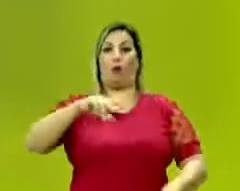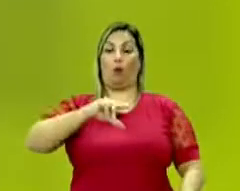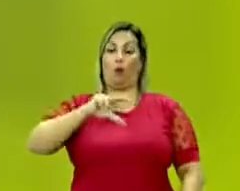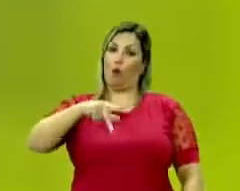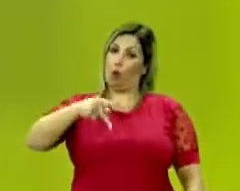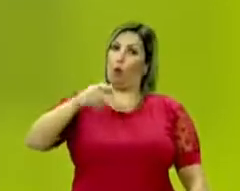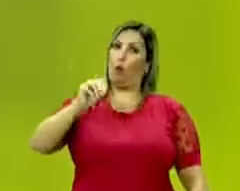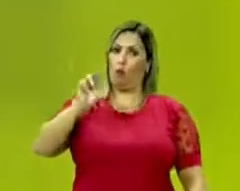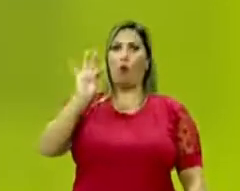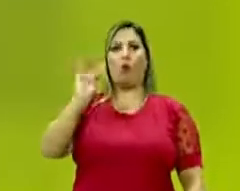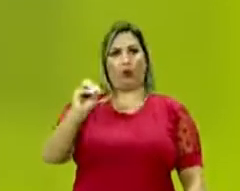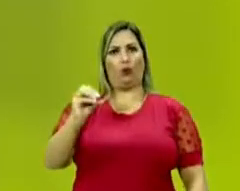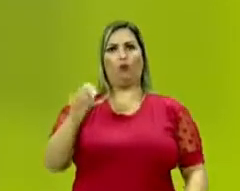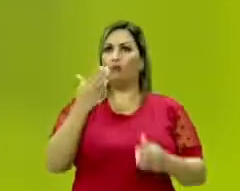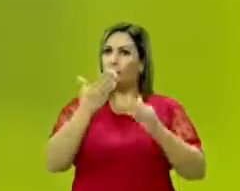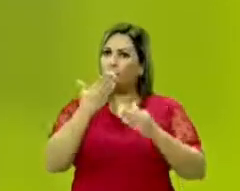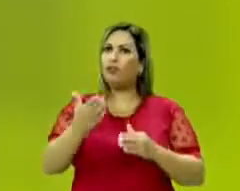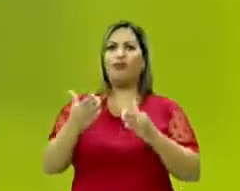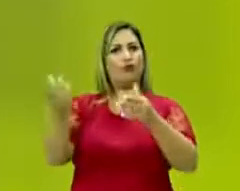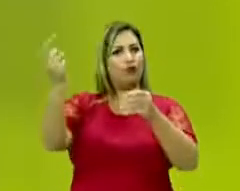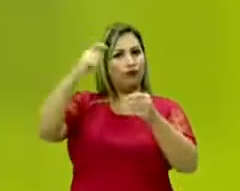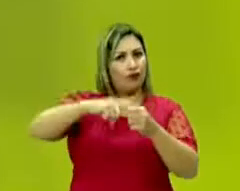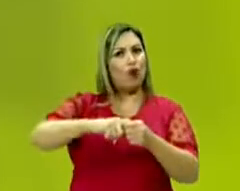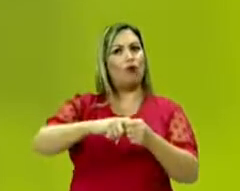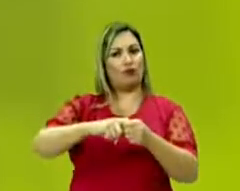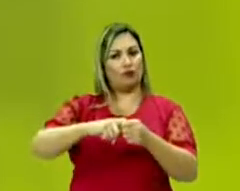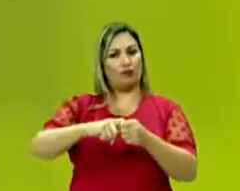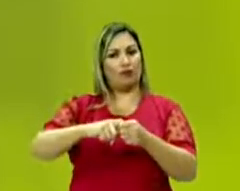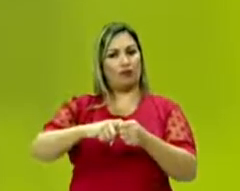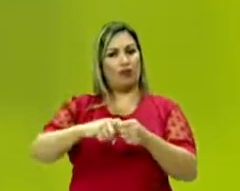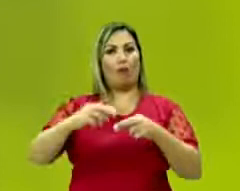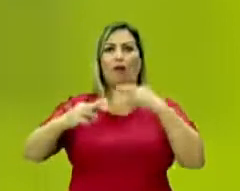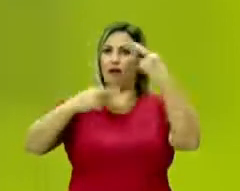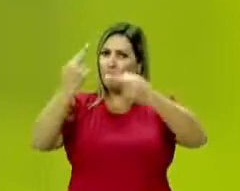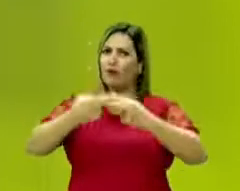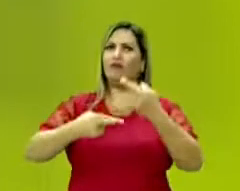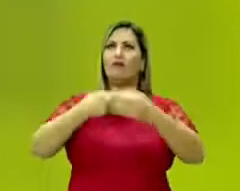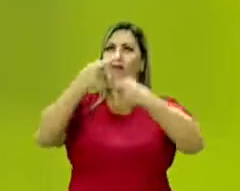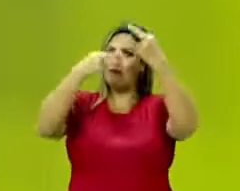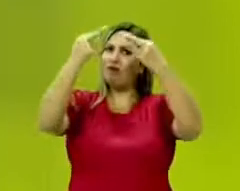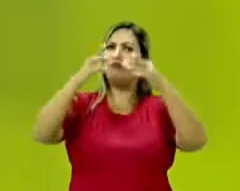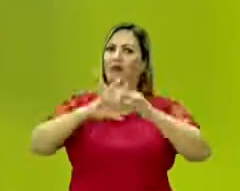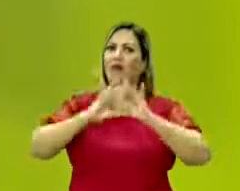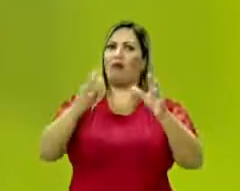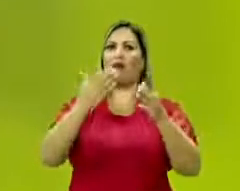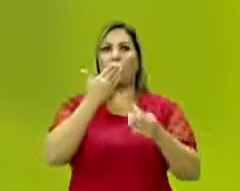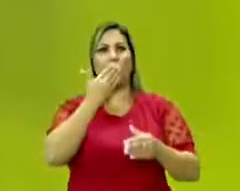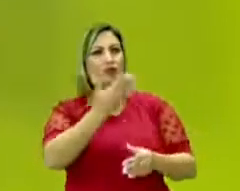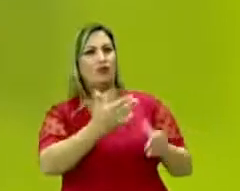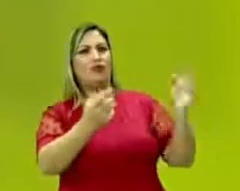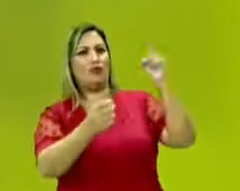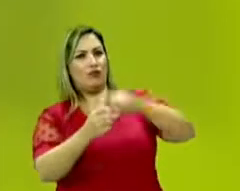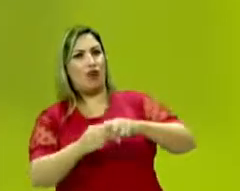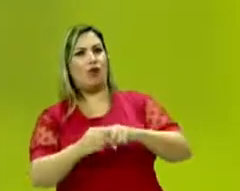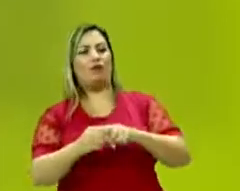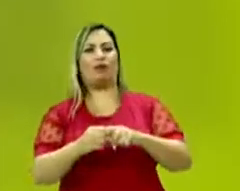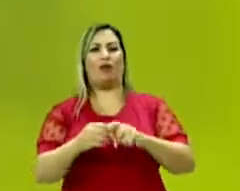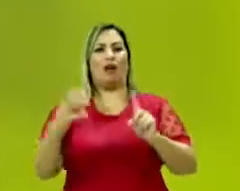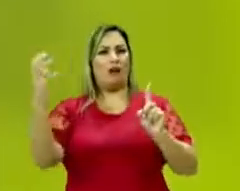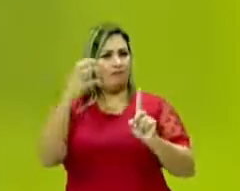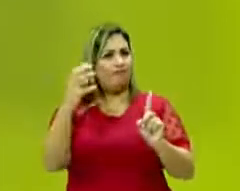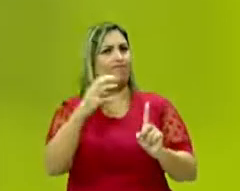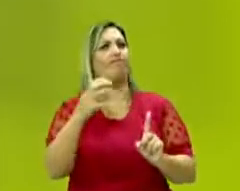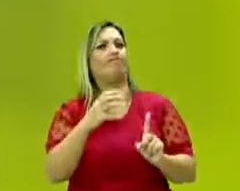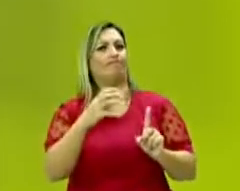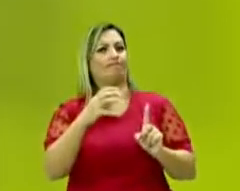pedindo de volta a corte. Uma Revolução Liberal burguesa pedindo de volta a corte, sob a ameaça